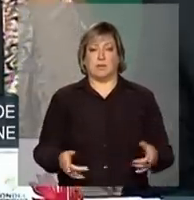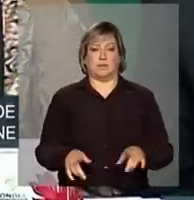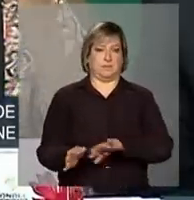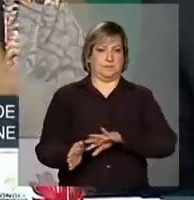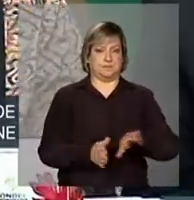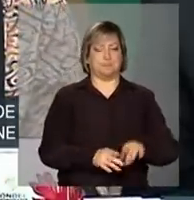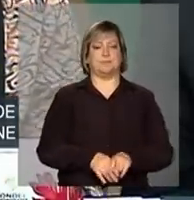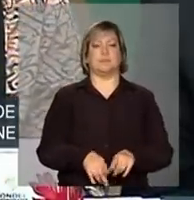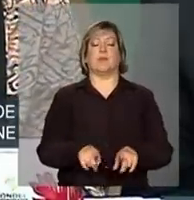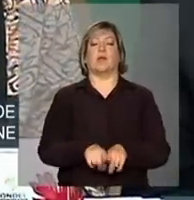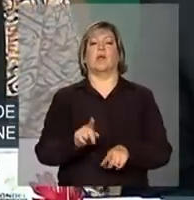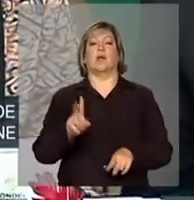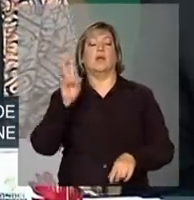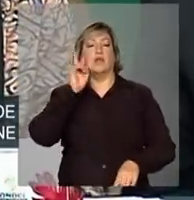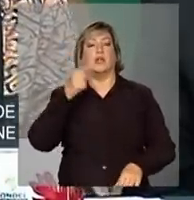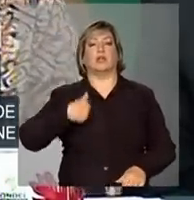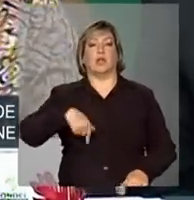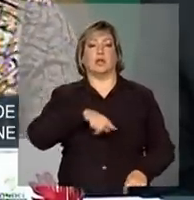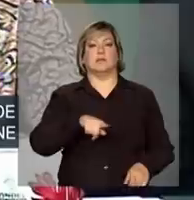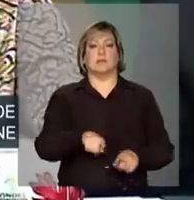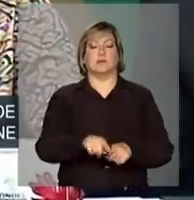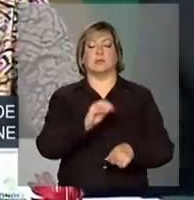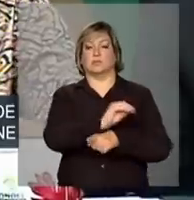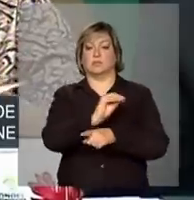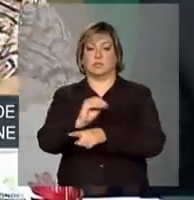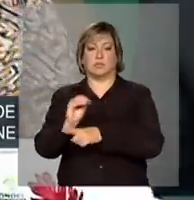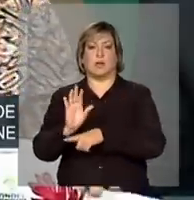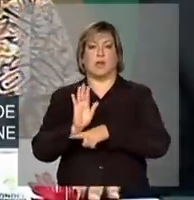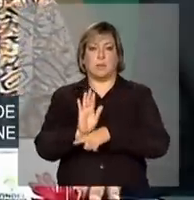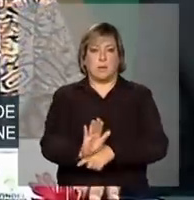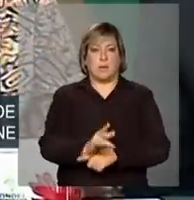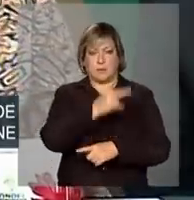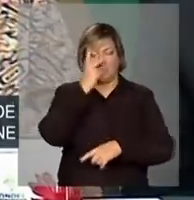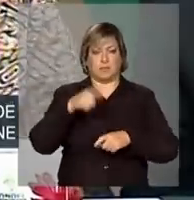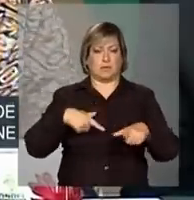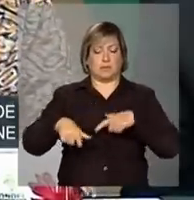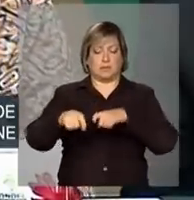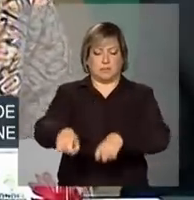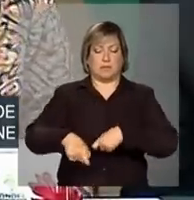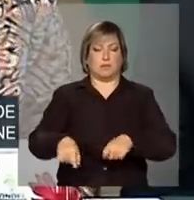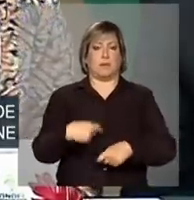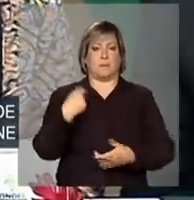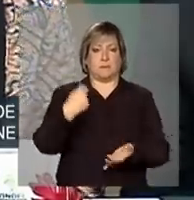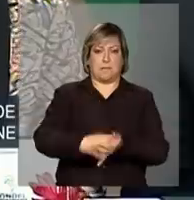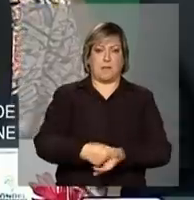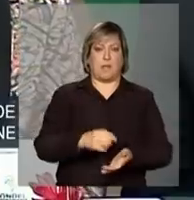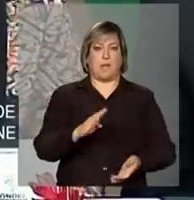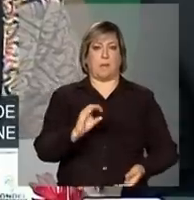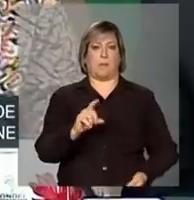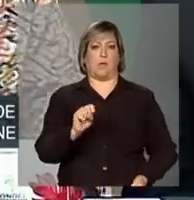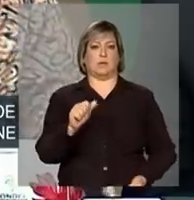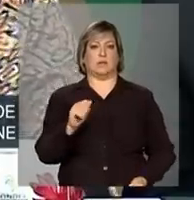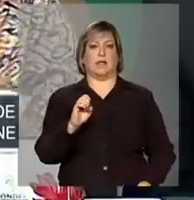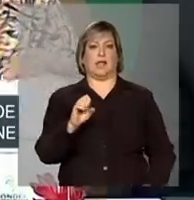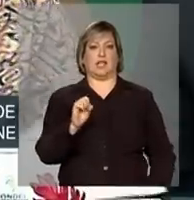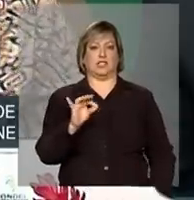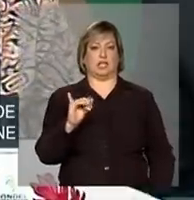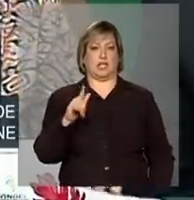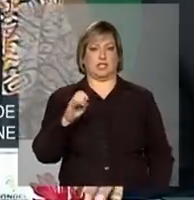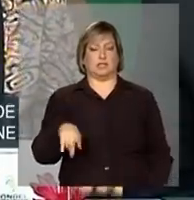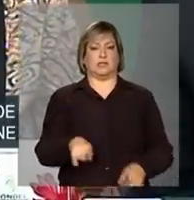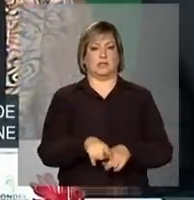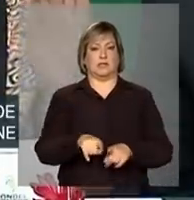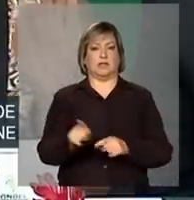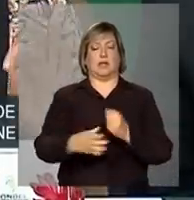nós vamos manter as medidas de apoio aos produtores rurais, como o pagamento da Bolsa Estiagem e do Garantia Safra, até